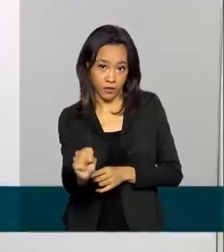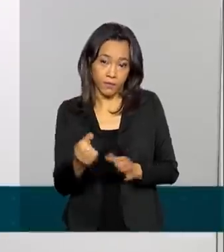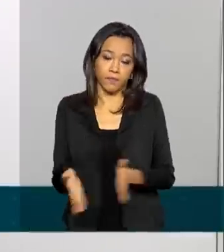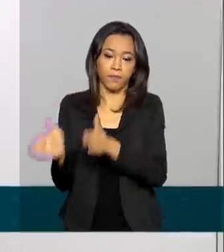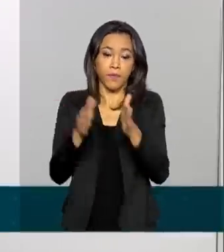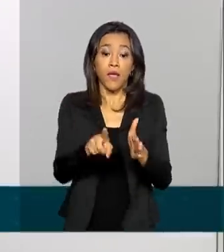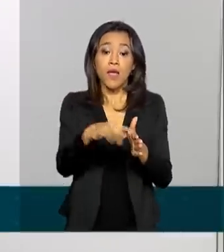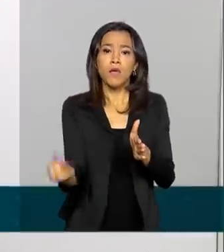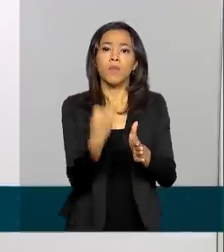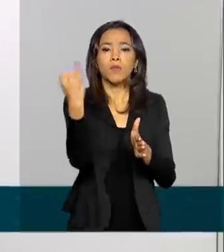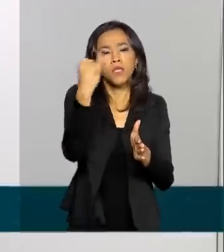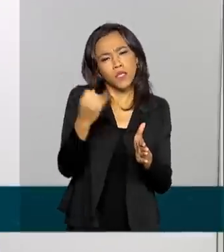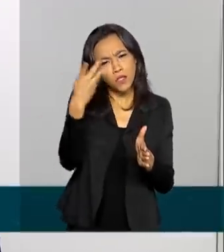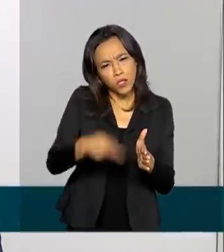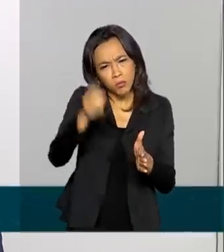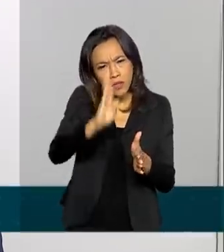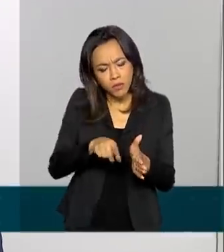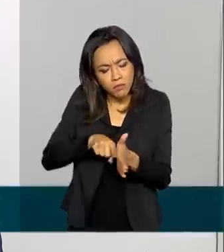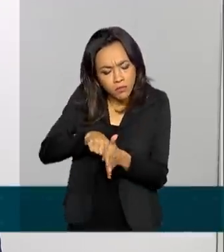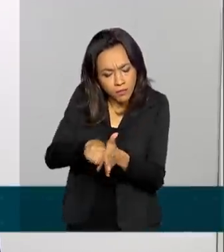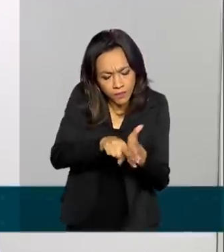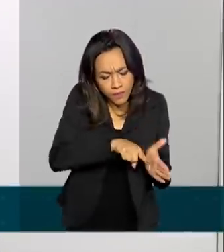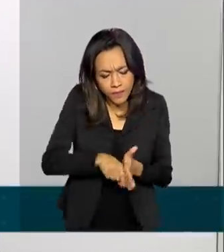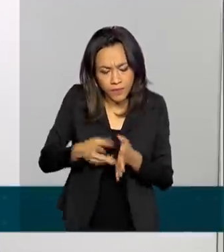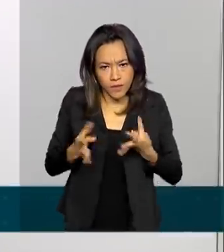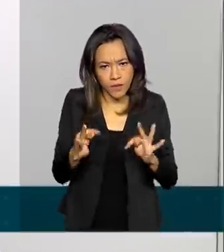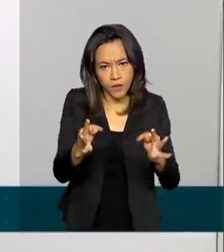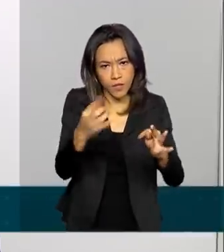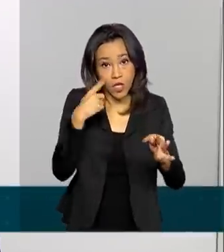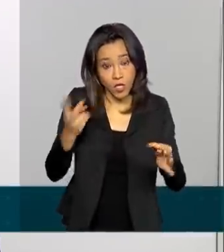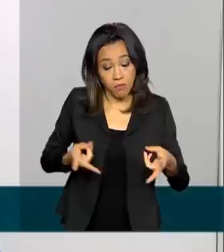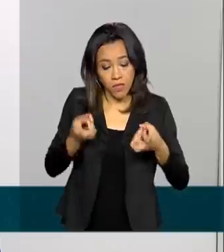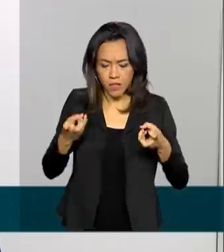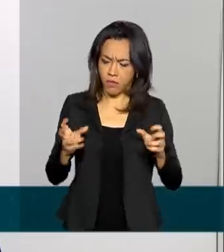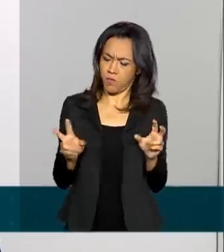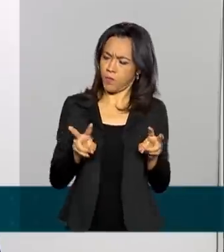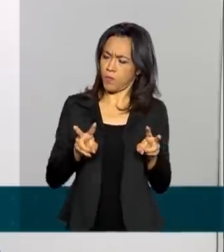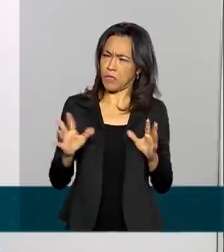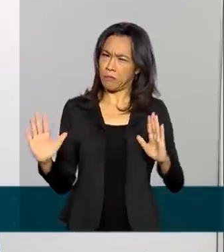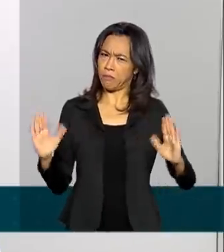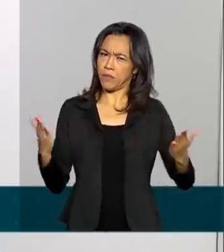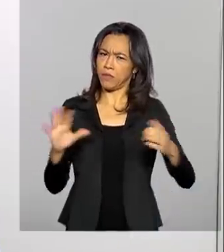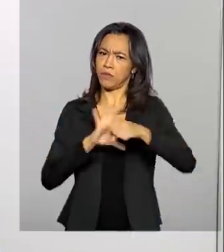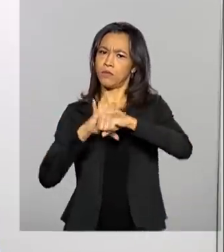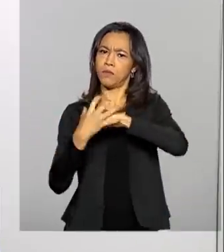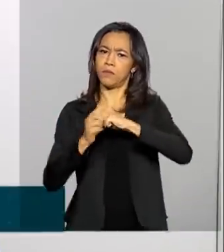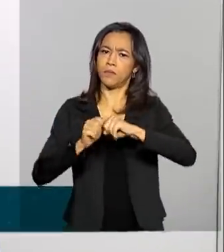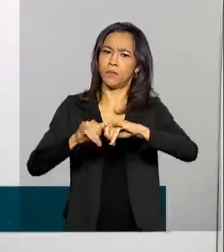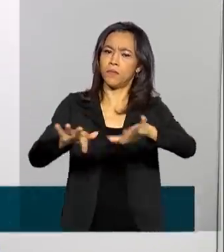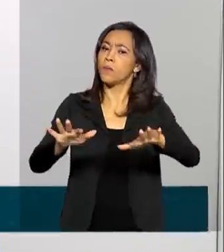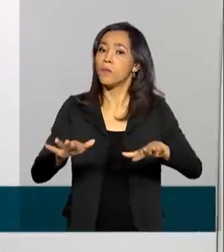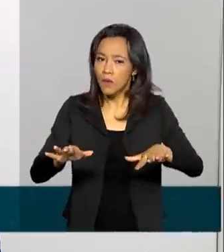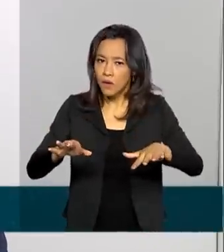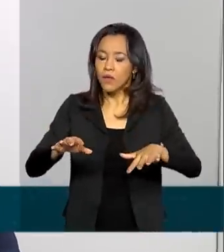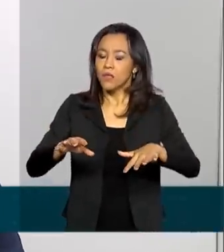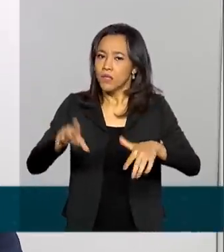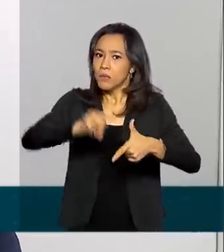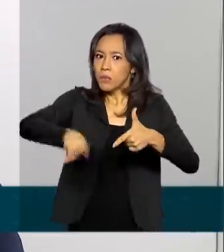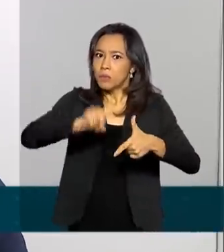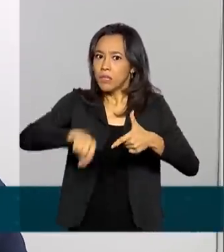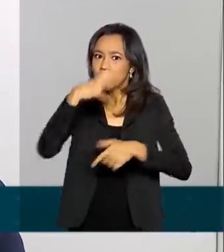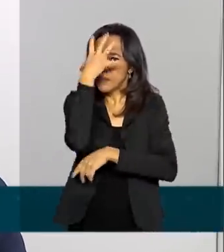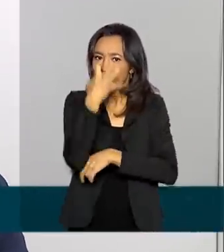desenvolver esse tipo de tecnologia. Nós notamos durante a pandemia um problema sério de